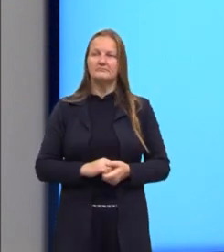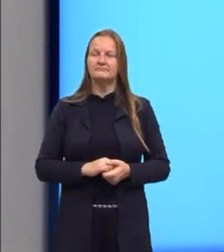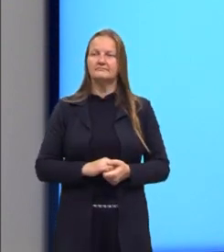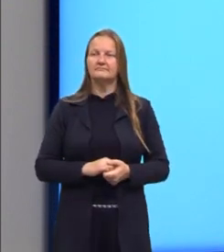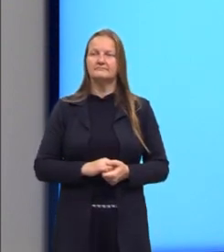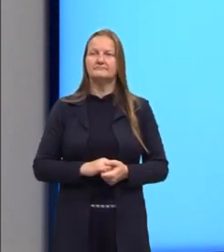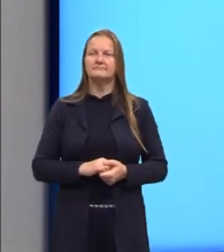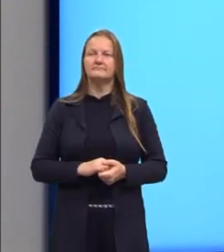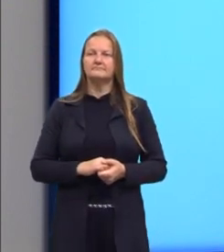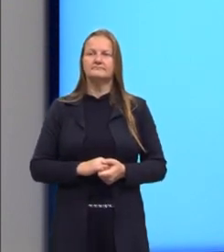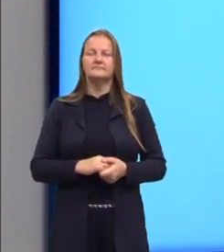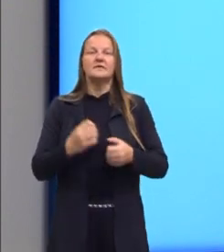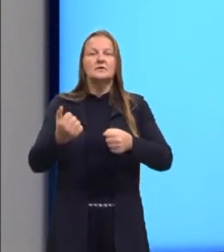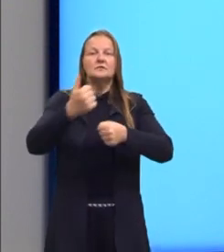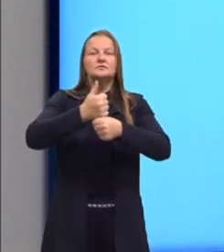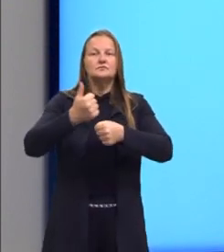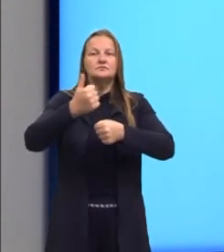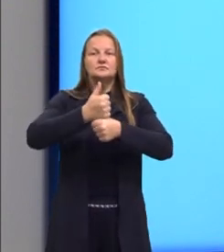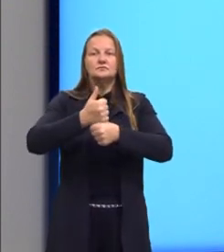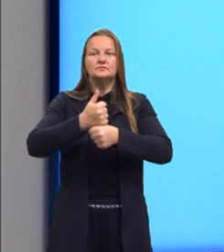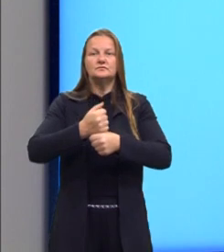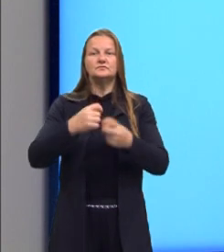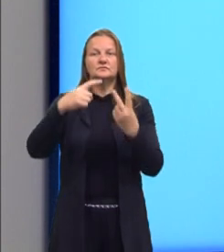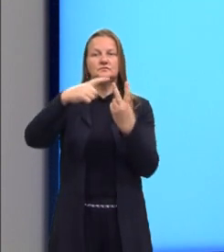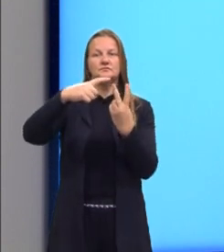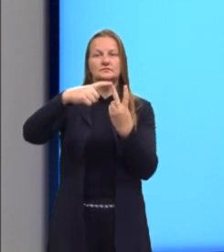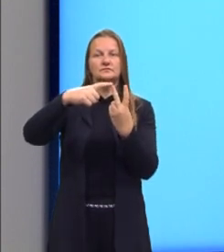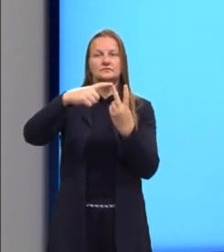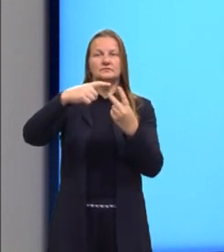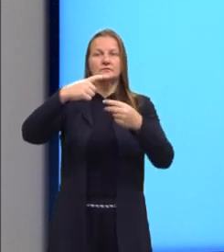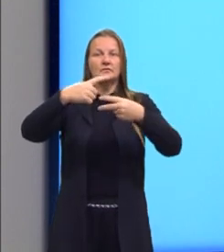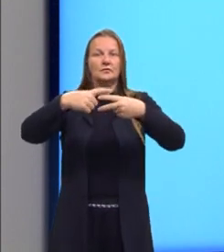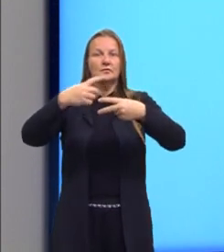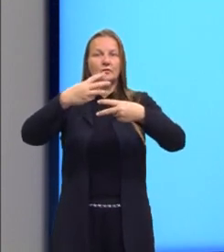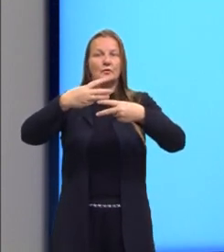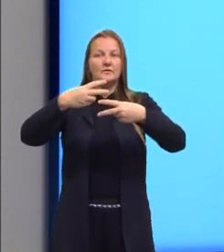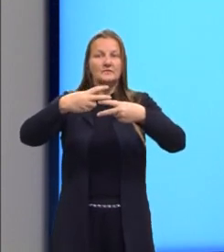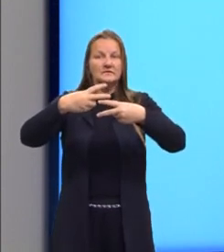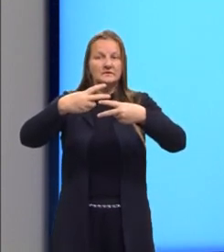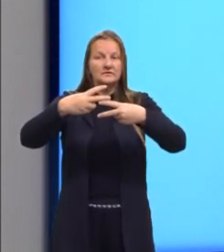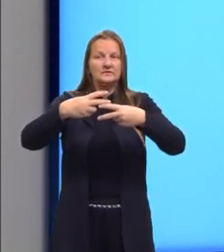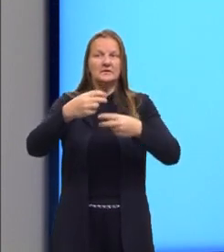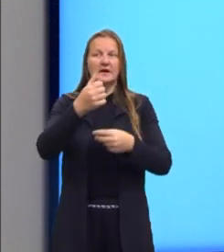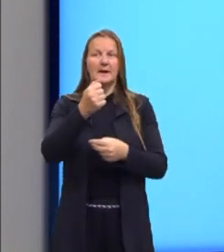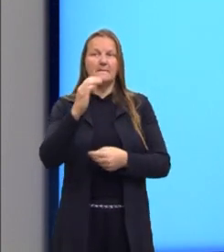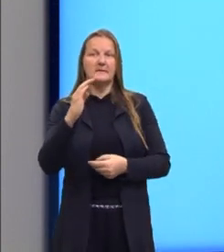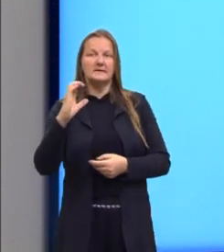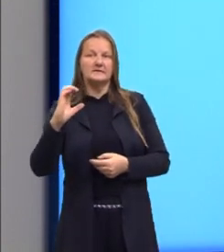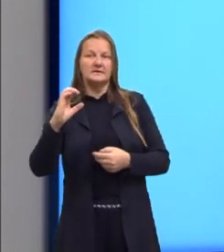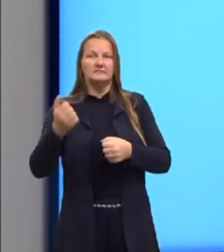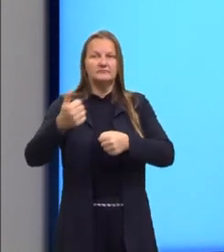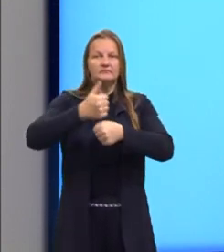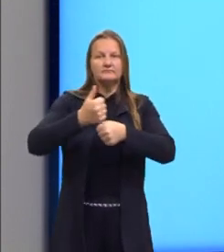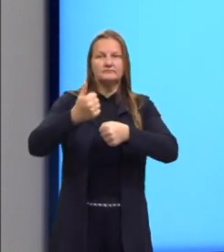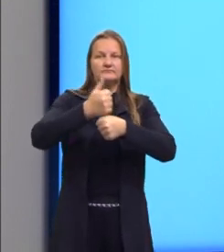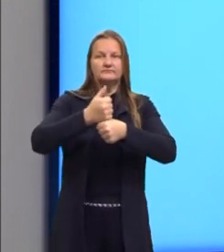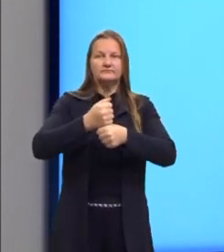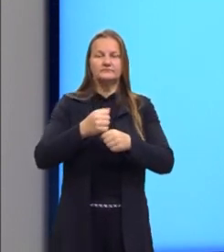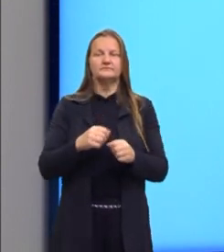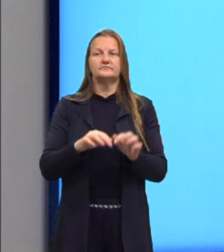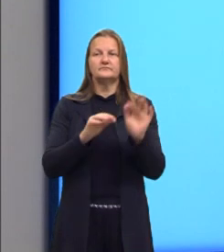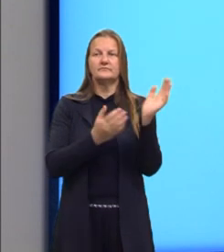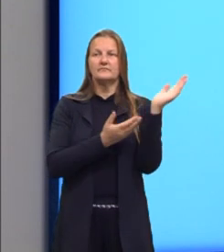Aqui nós, então, substituímos os coeficientes A, B e C, né? Pelos valores que nós temos na lei de